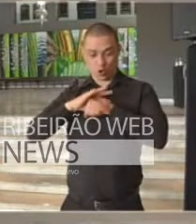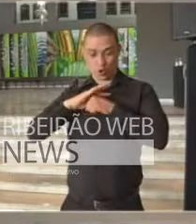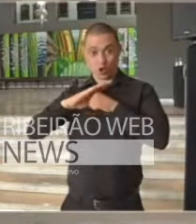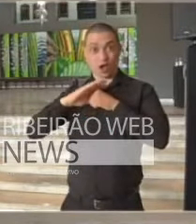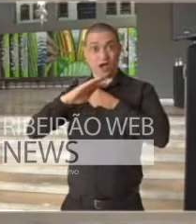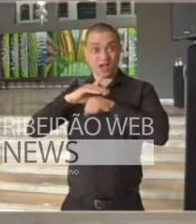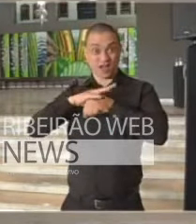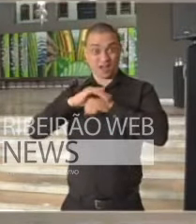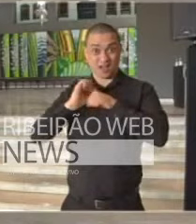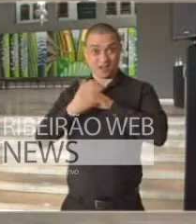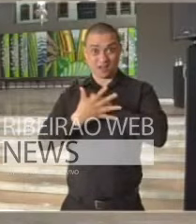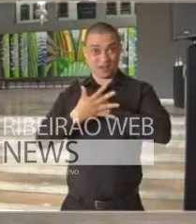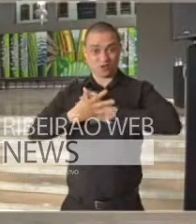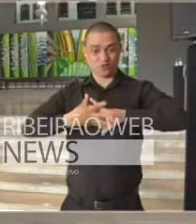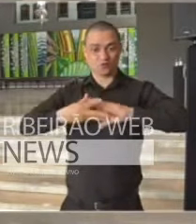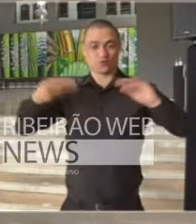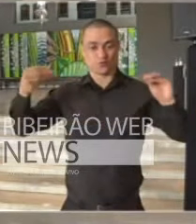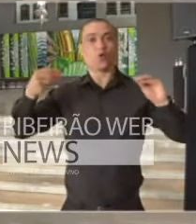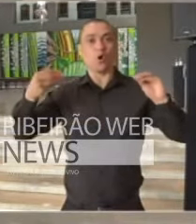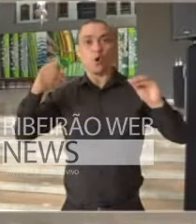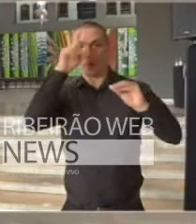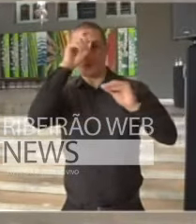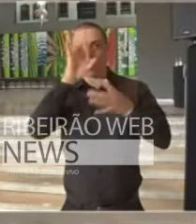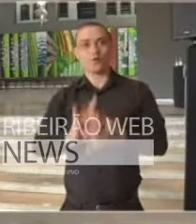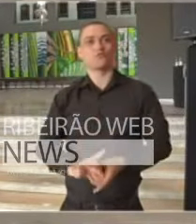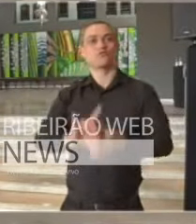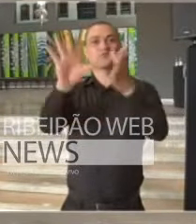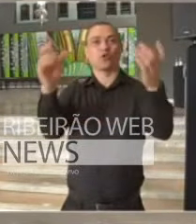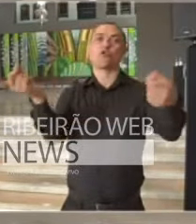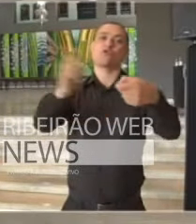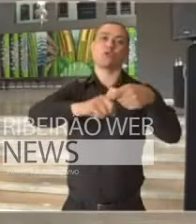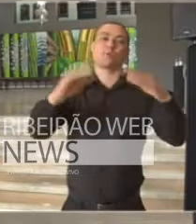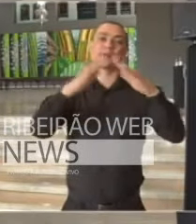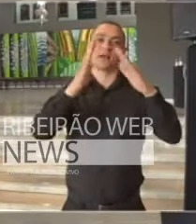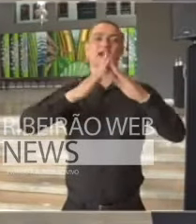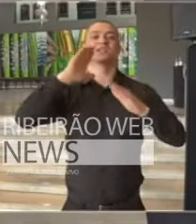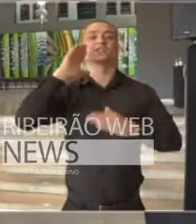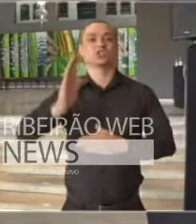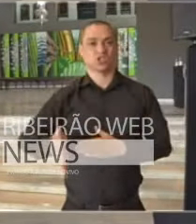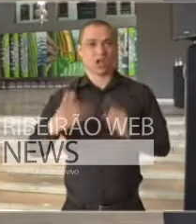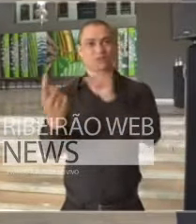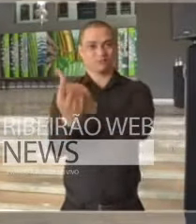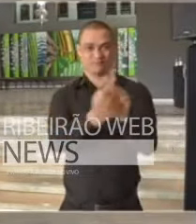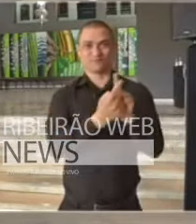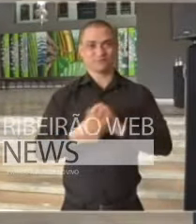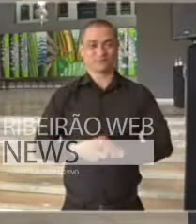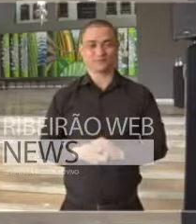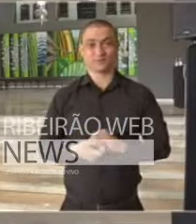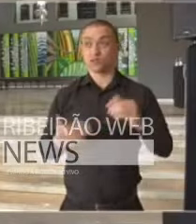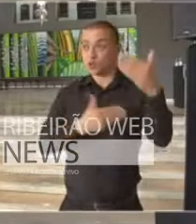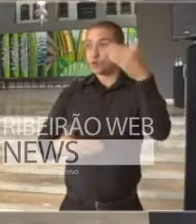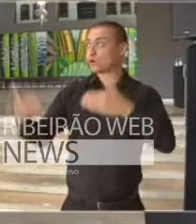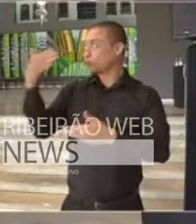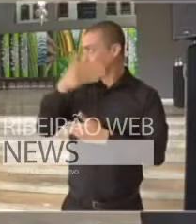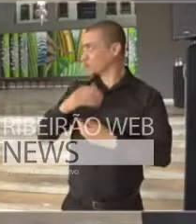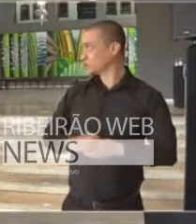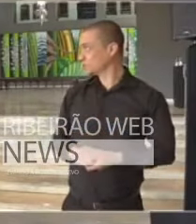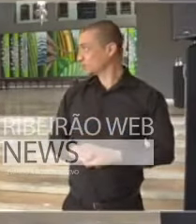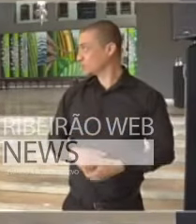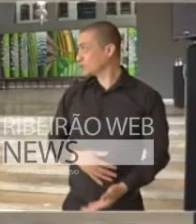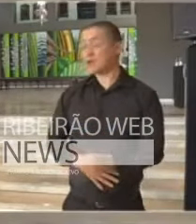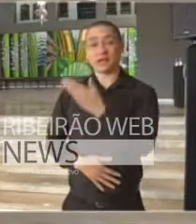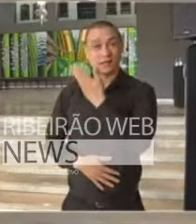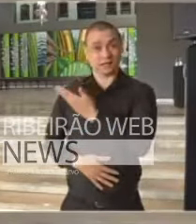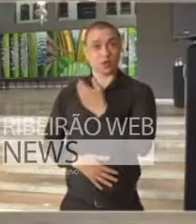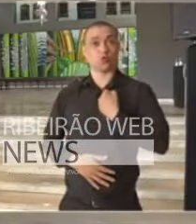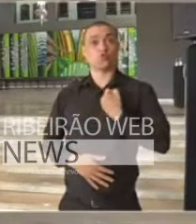altas, que significou altas hospitalares da rede de atendimento. Próximo, por favor. Aqui está